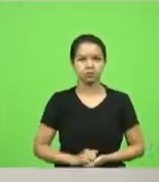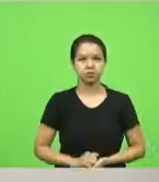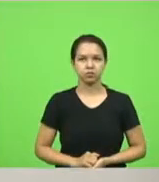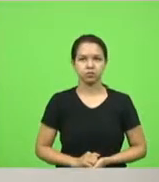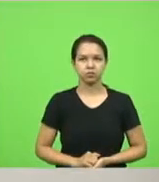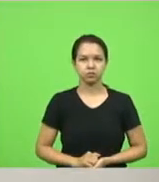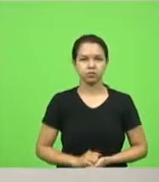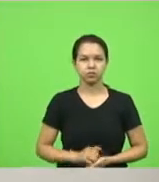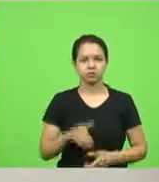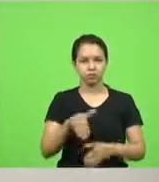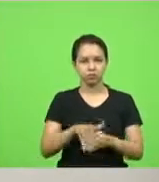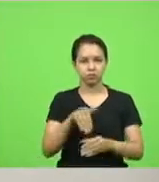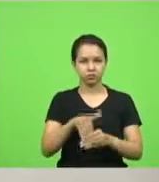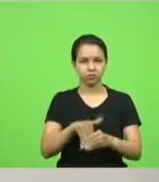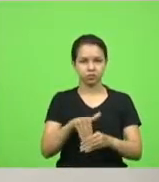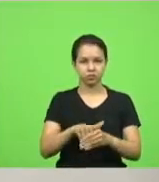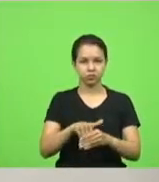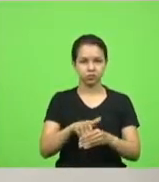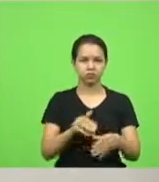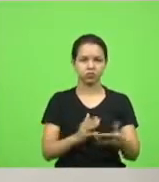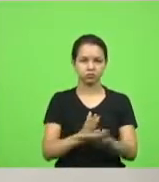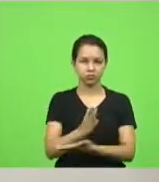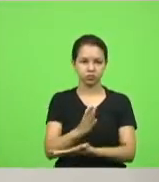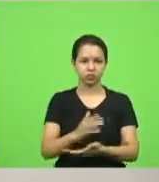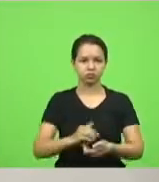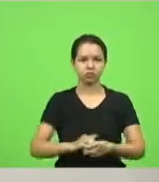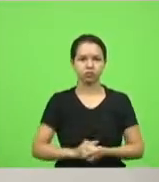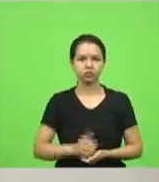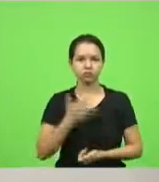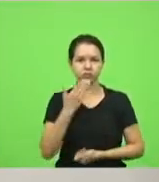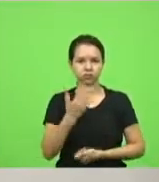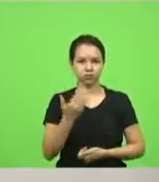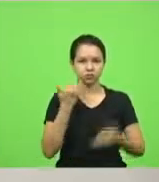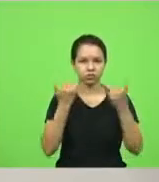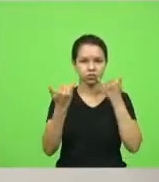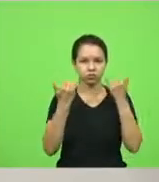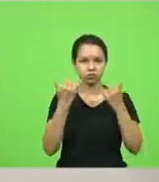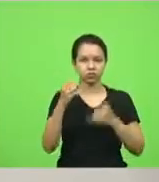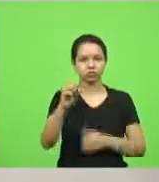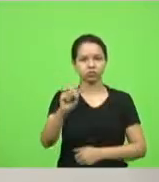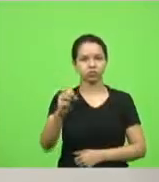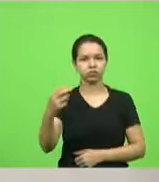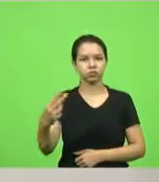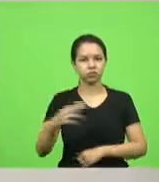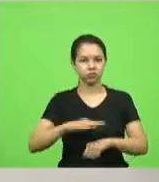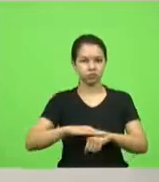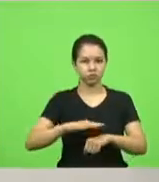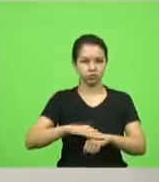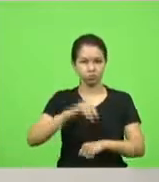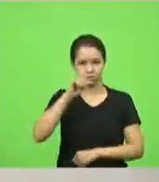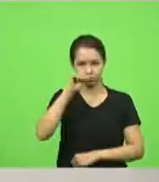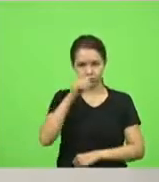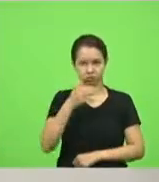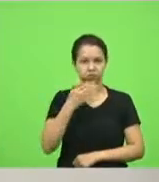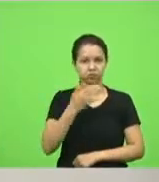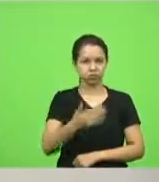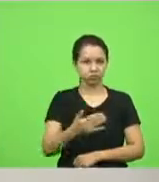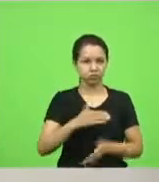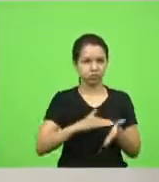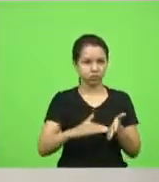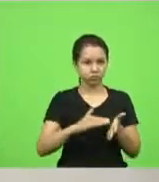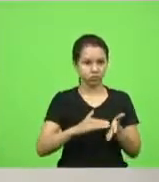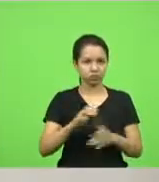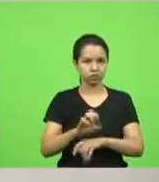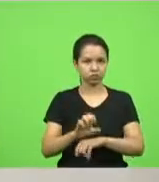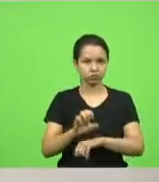Em votação. Aprovado. Pedido de informação 82. Deputado João Amin. Solicitando ao secretário de